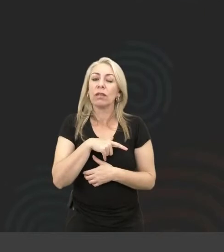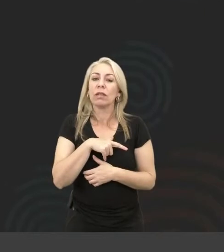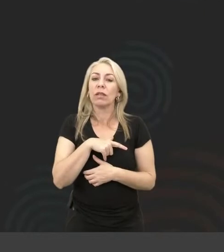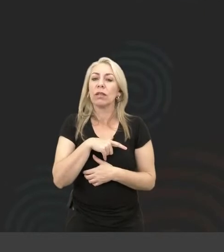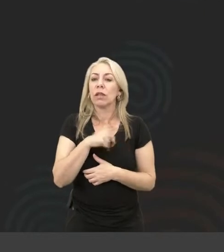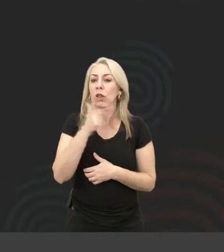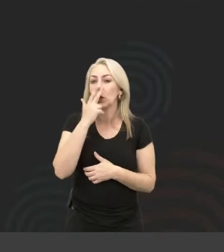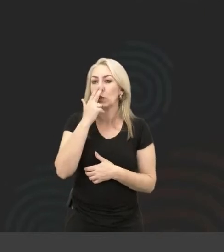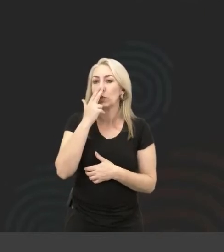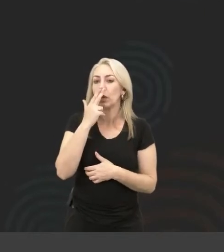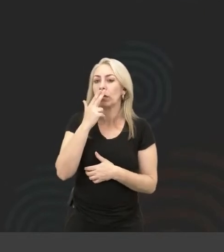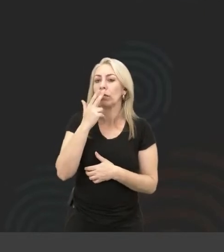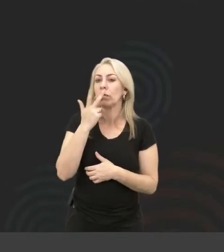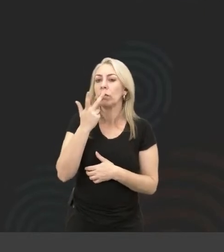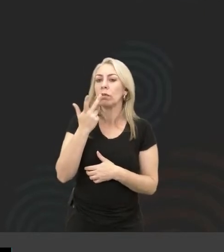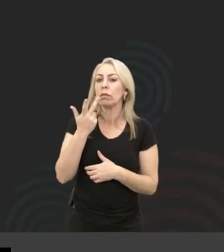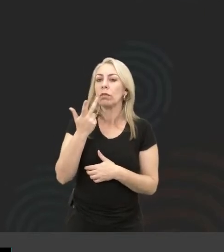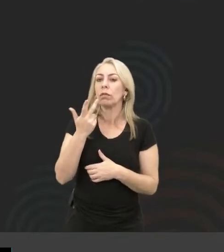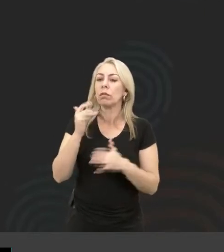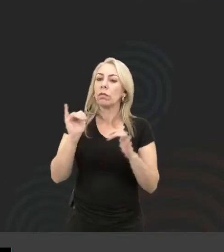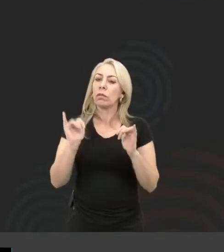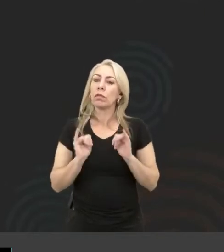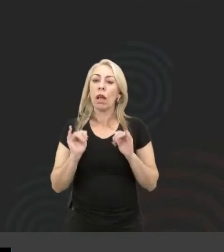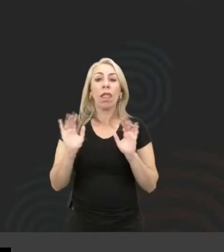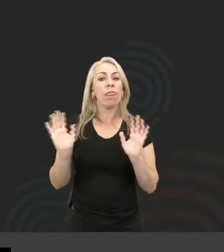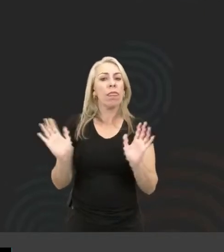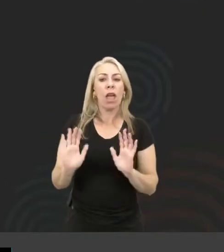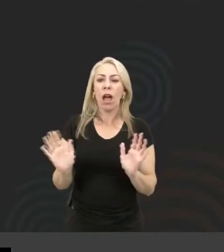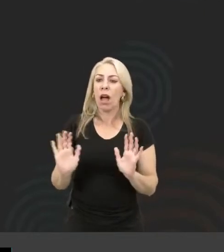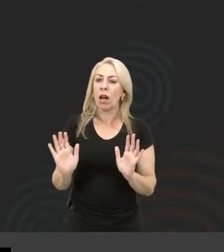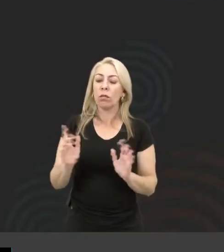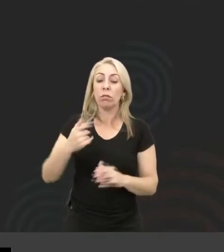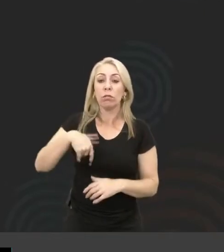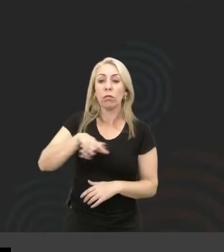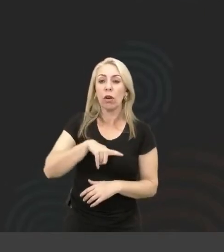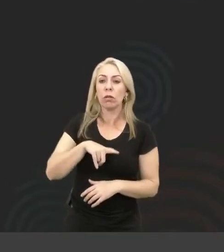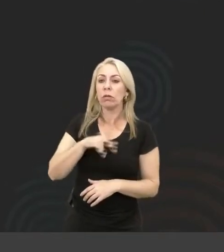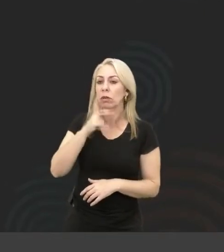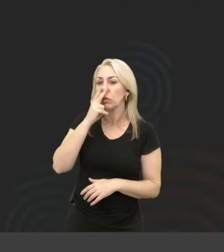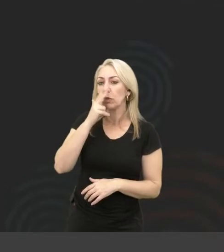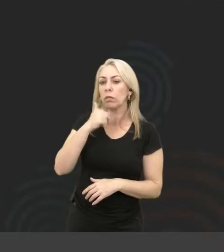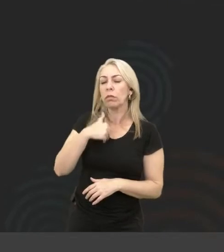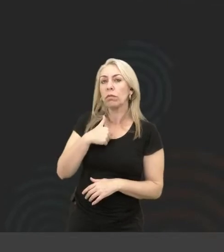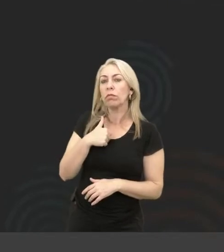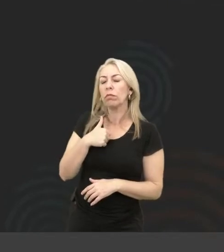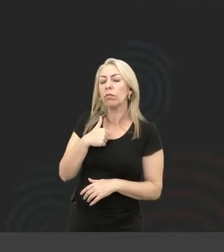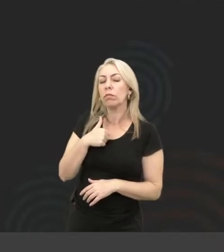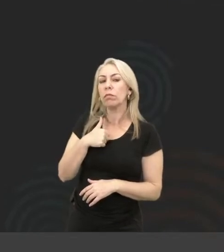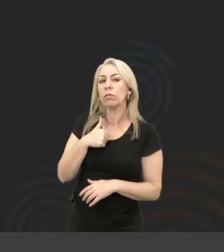sentamos nesse privilégio, nós fizemos desse privilégio um